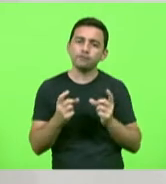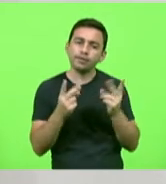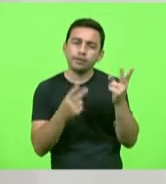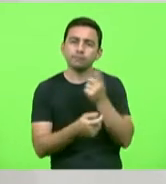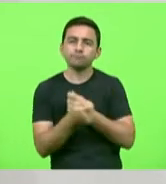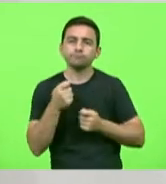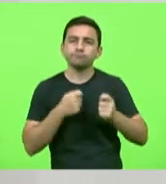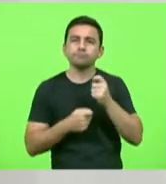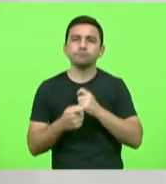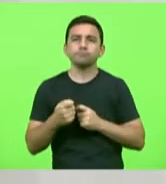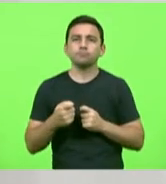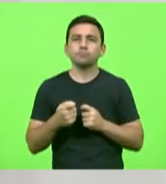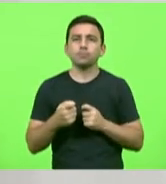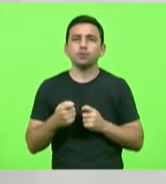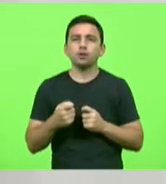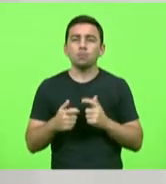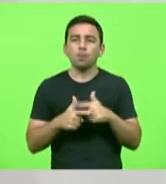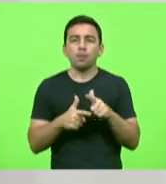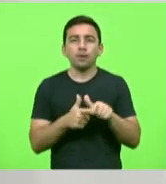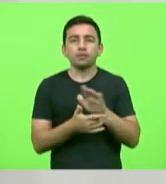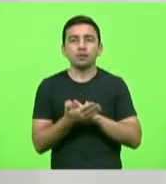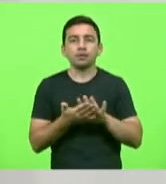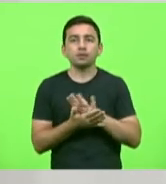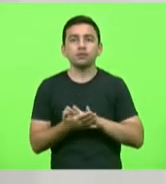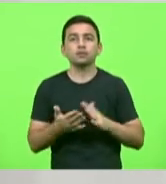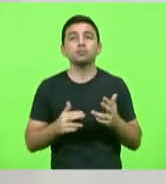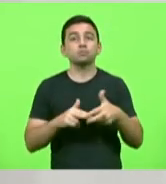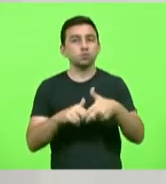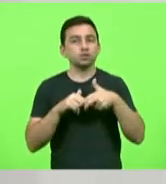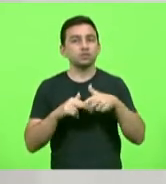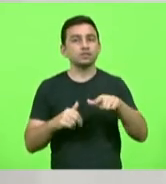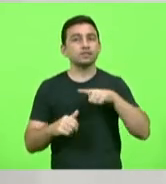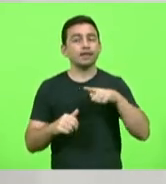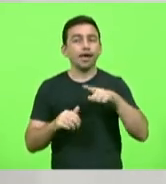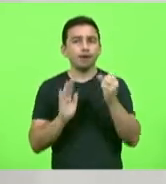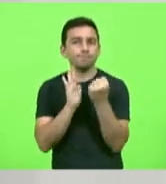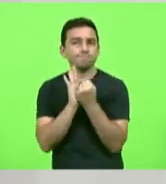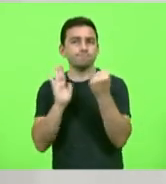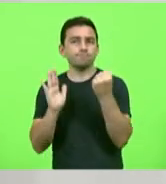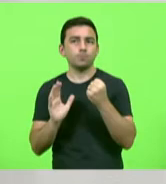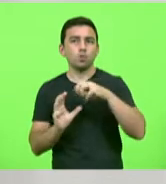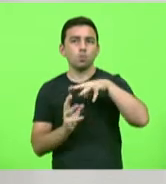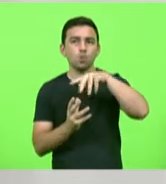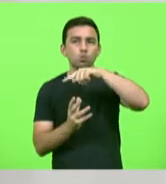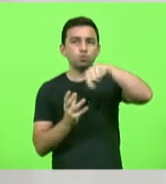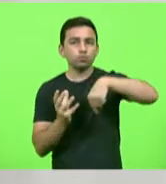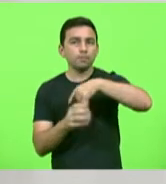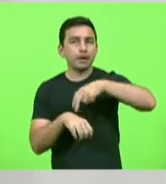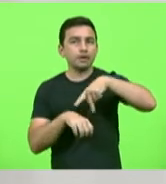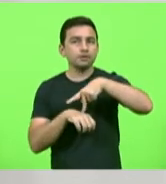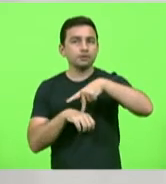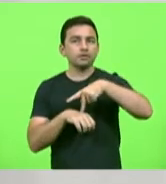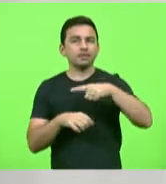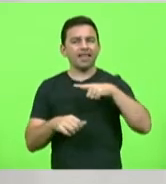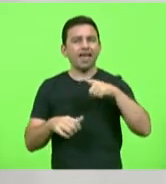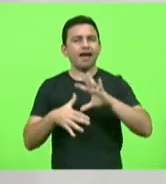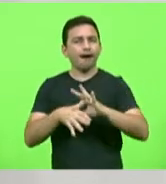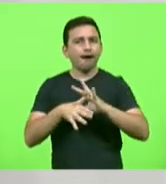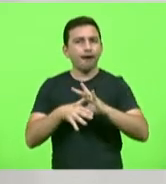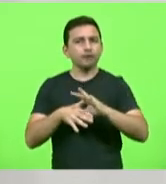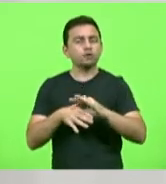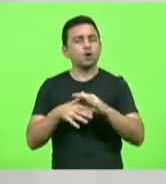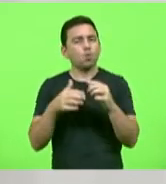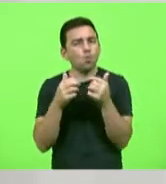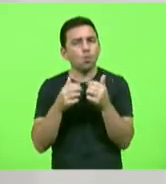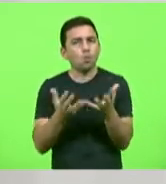Santa Catarina sem problema por isso que nós temos os selos internacionais que nos possibilita ter uma carne de qualidade uma